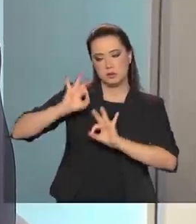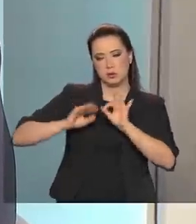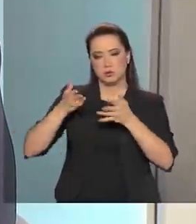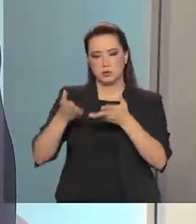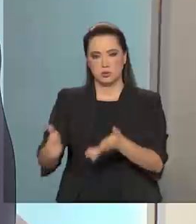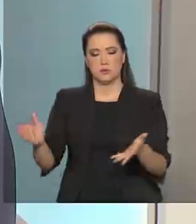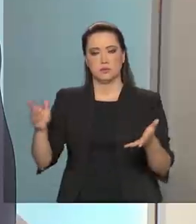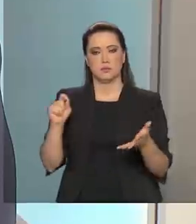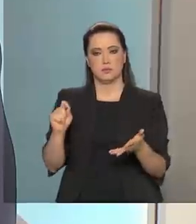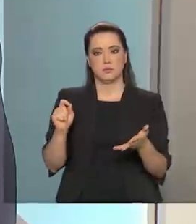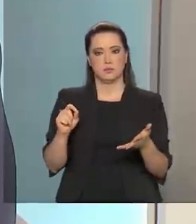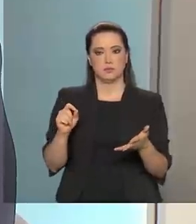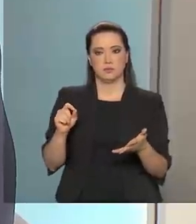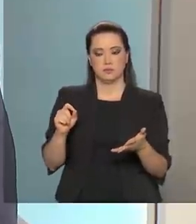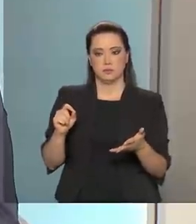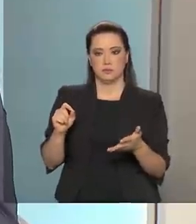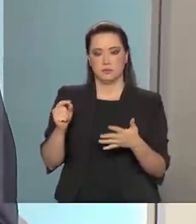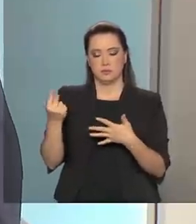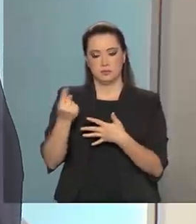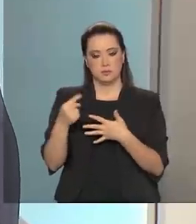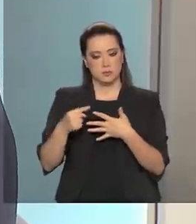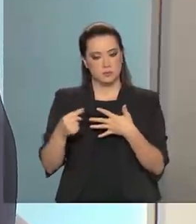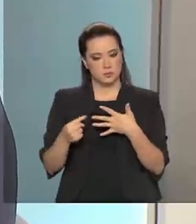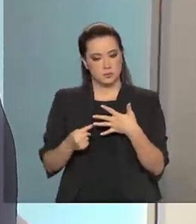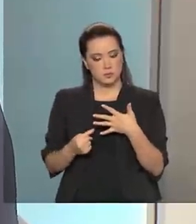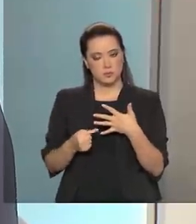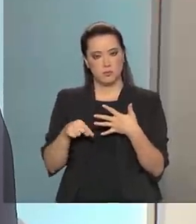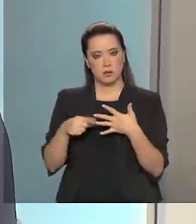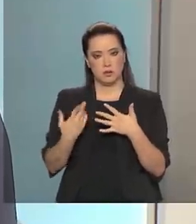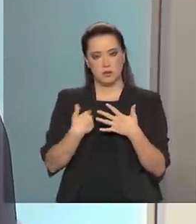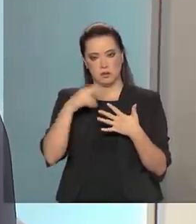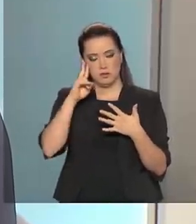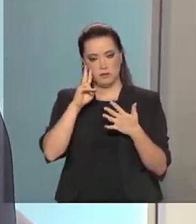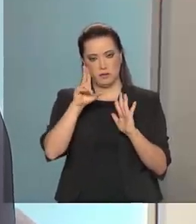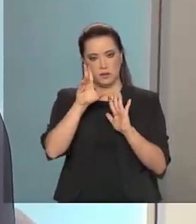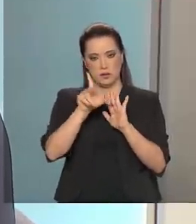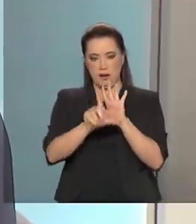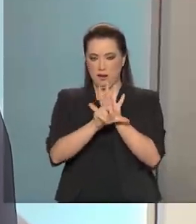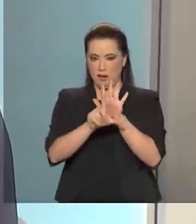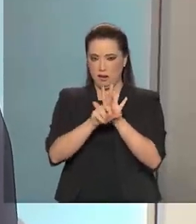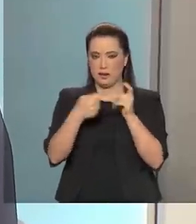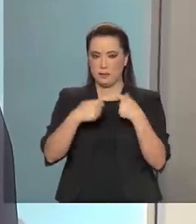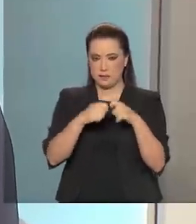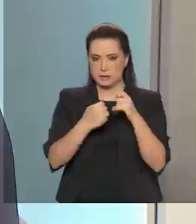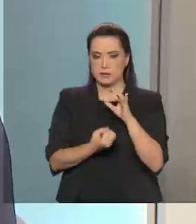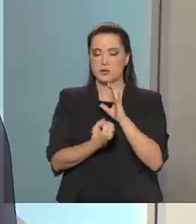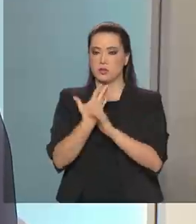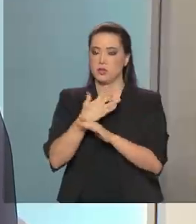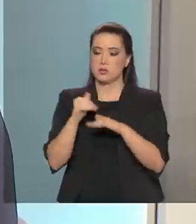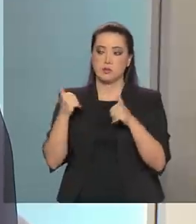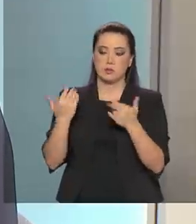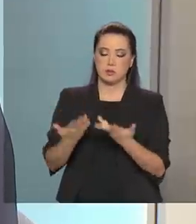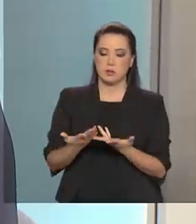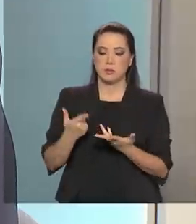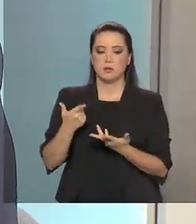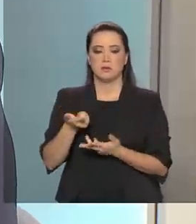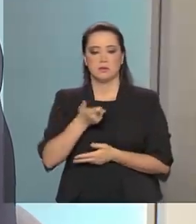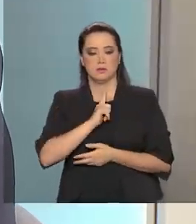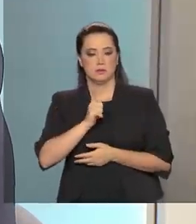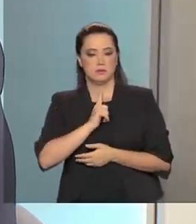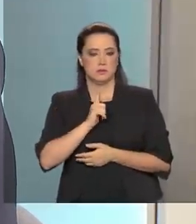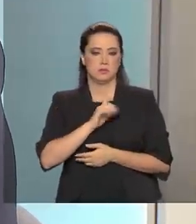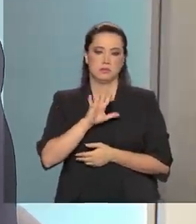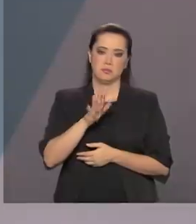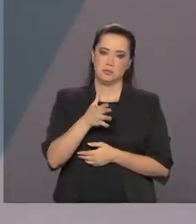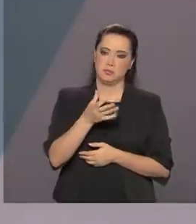estamos elencando da lei tudo que tem que ser regulamentado. Já até citei que nós temos cerca